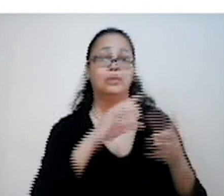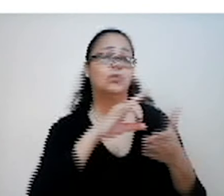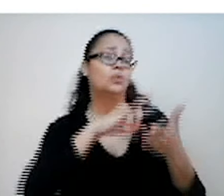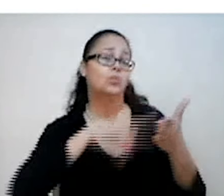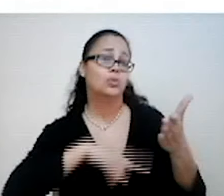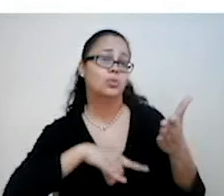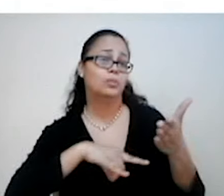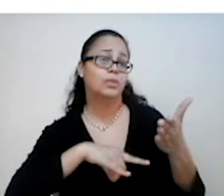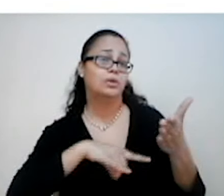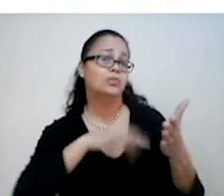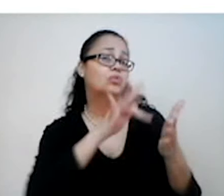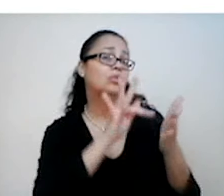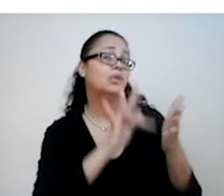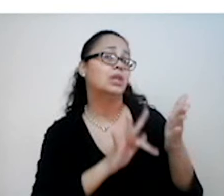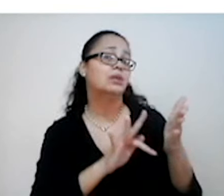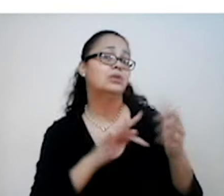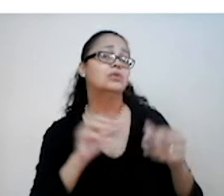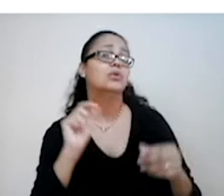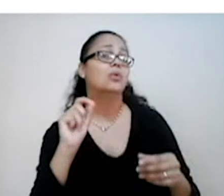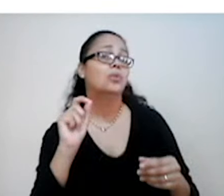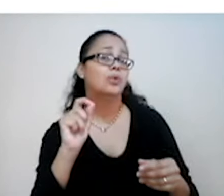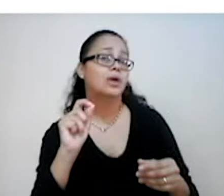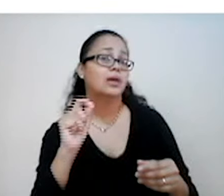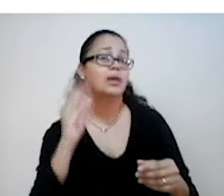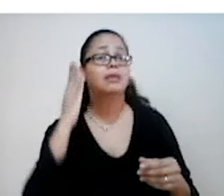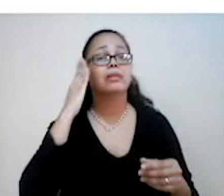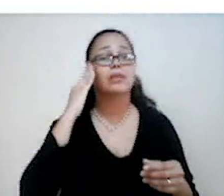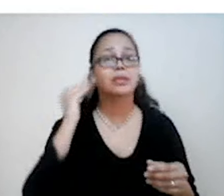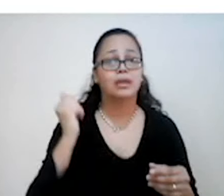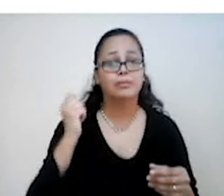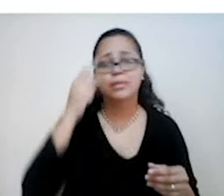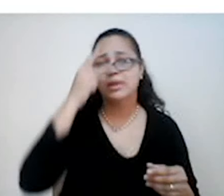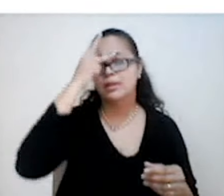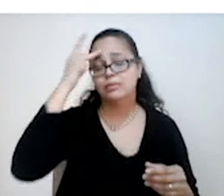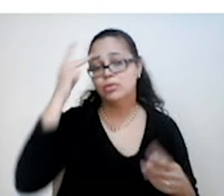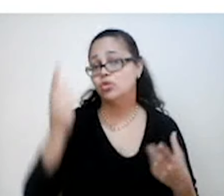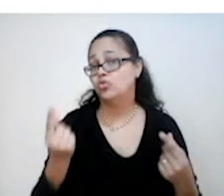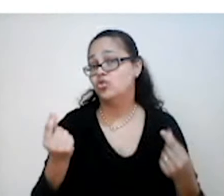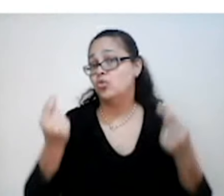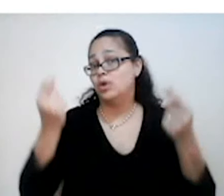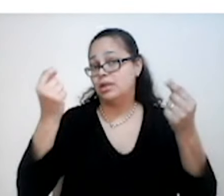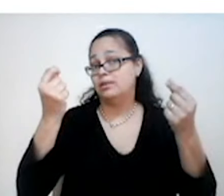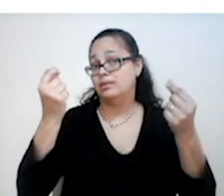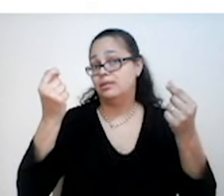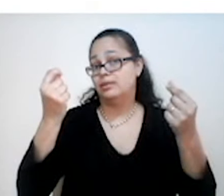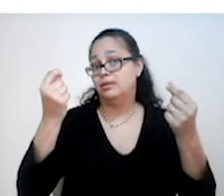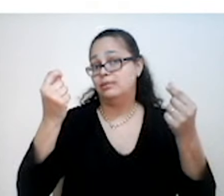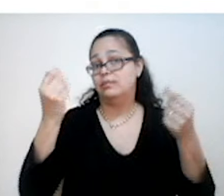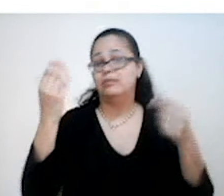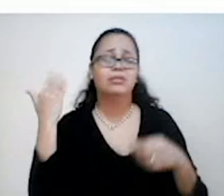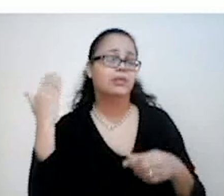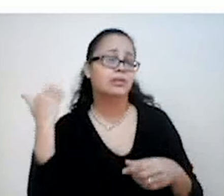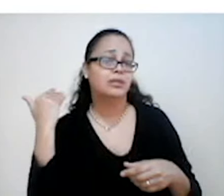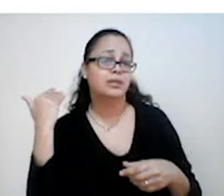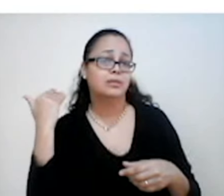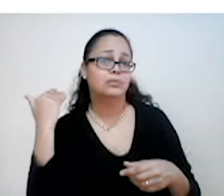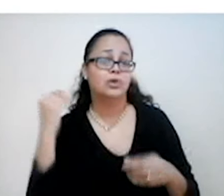leitura do documento, o que é possível saber sobre os nobres dessa época? Ora, pessoal,